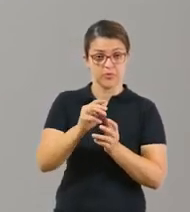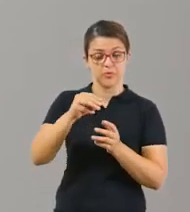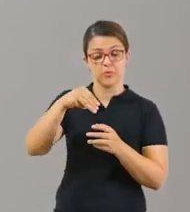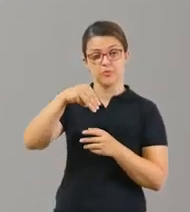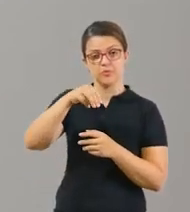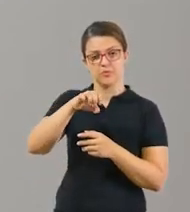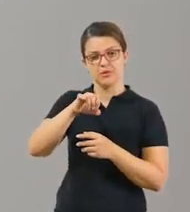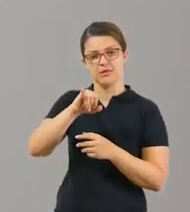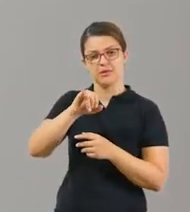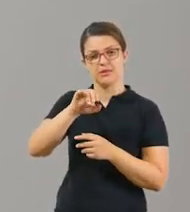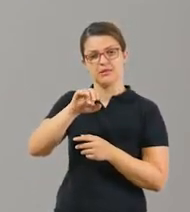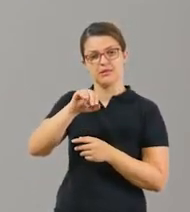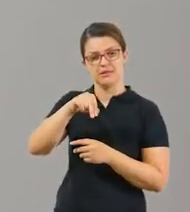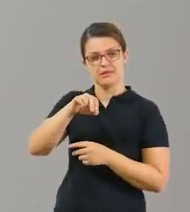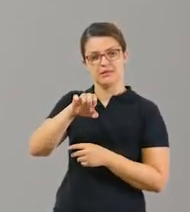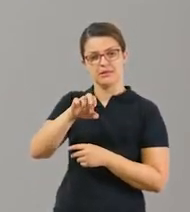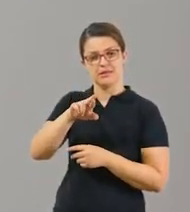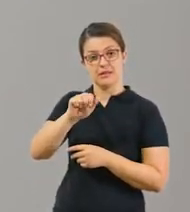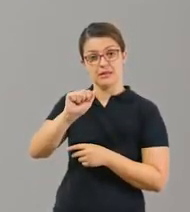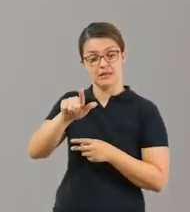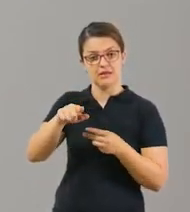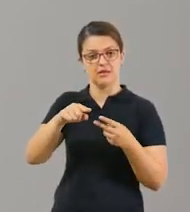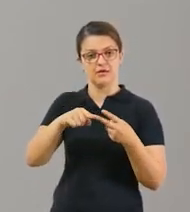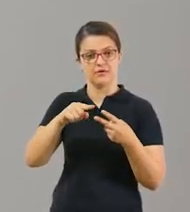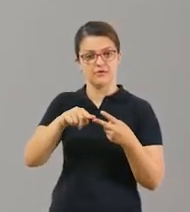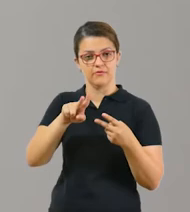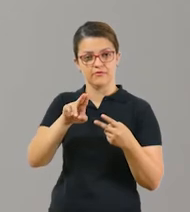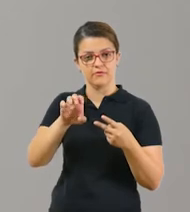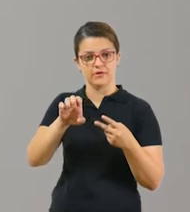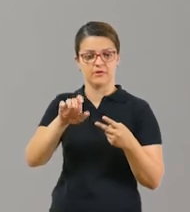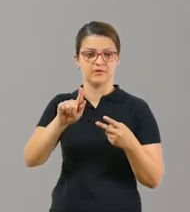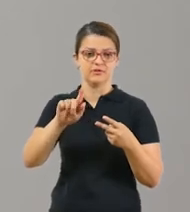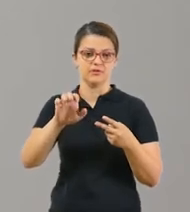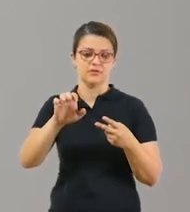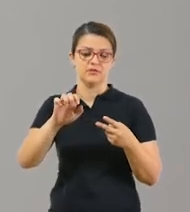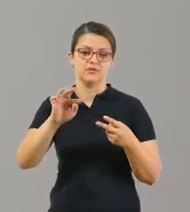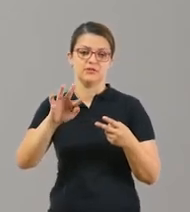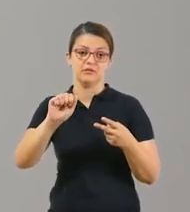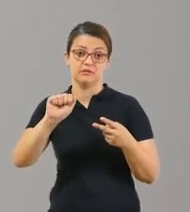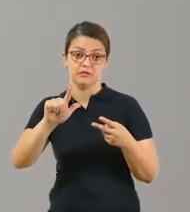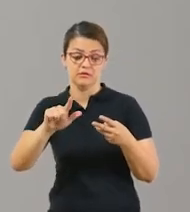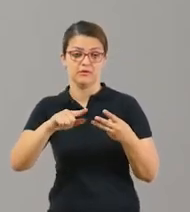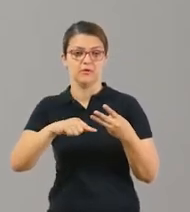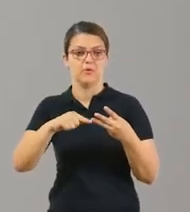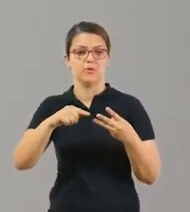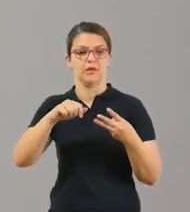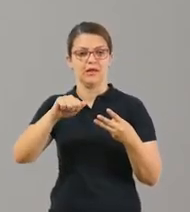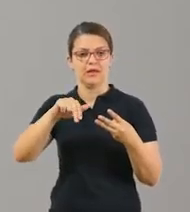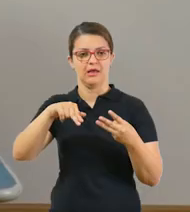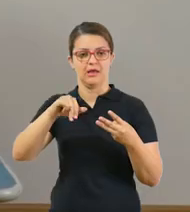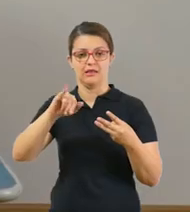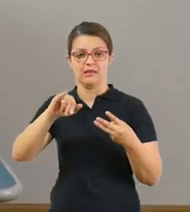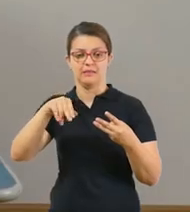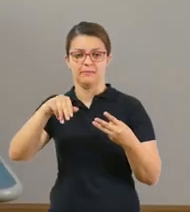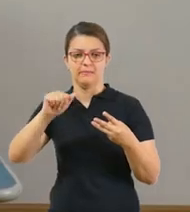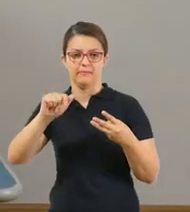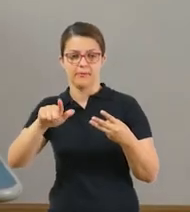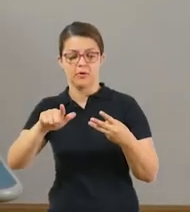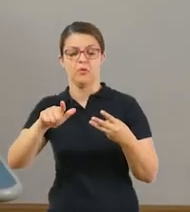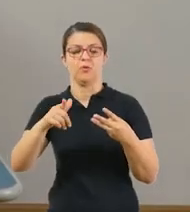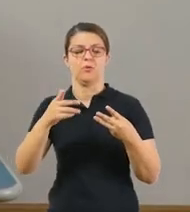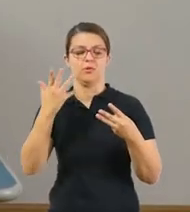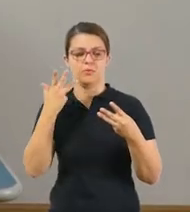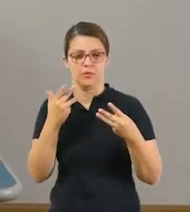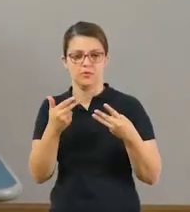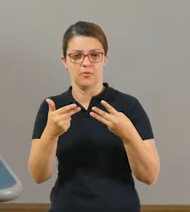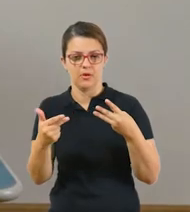vegetal e animal. Então vocês vão assistir esse vídeo e depois registrar no caderno em forma de lista esses alimentos.